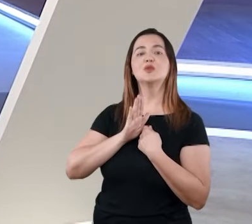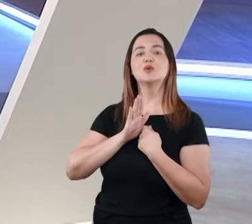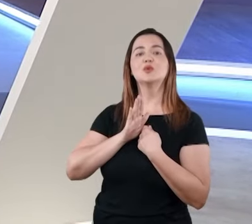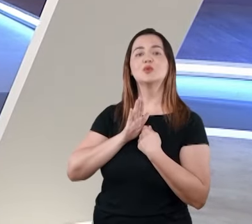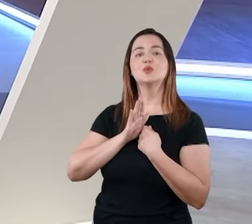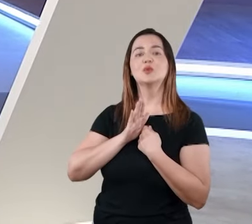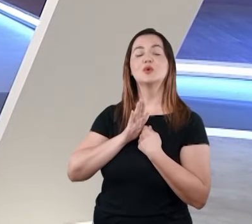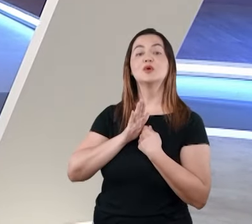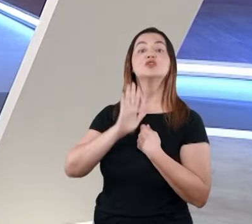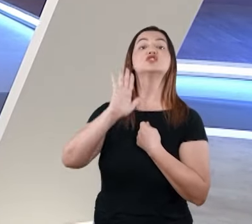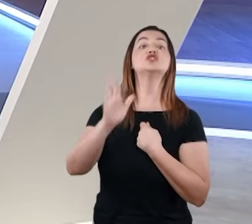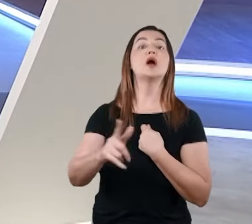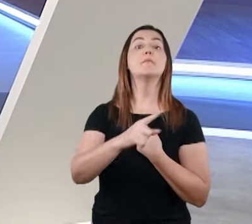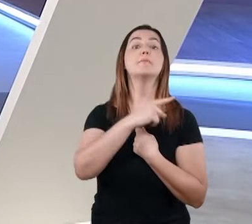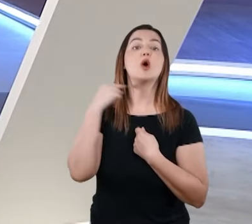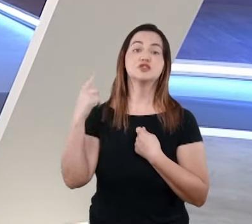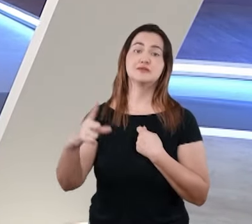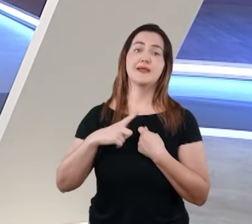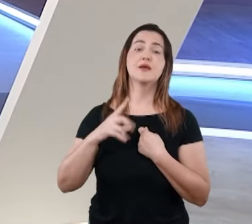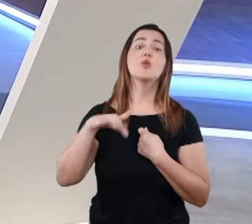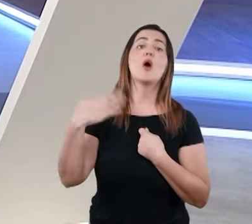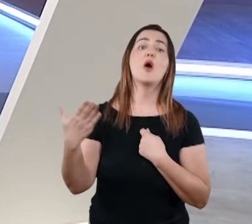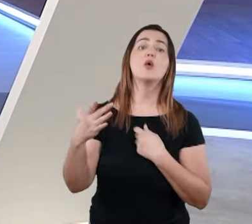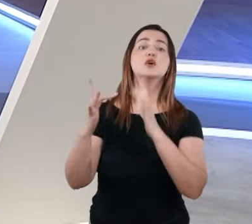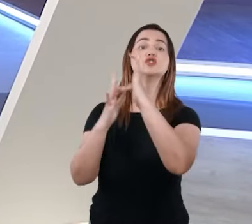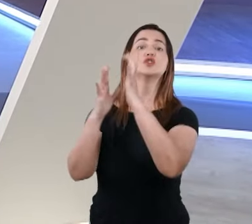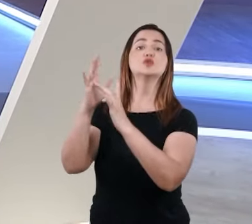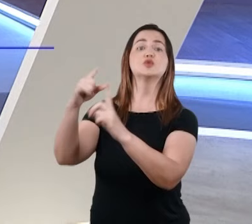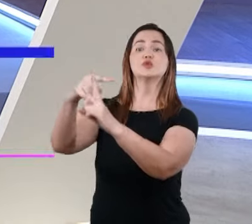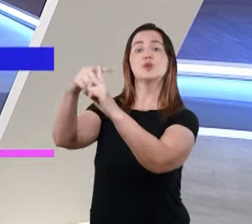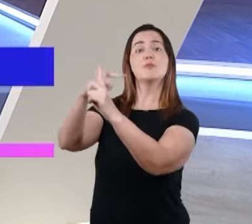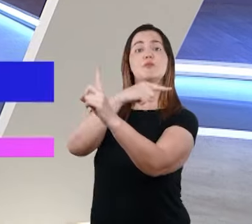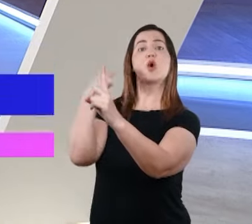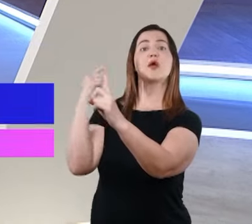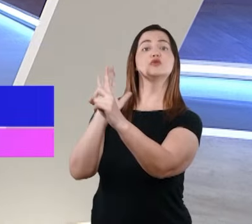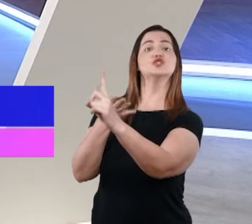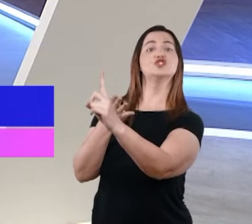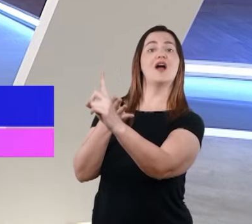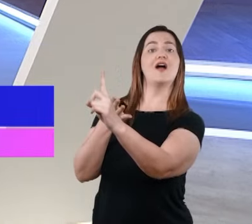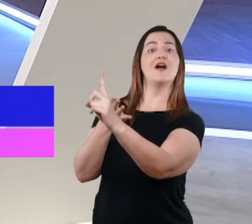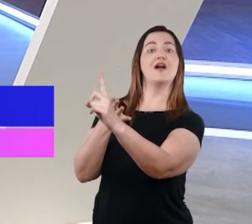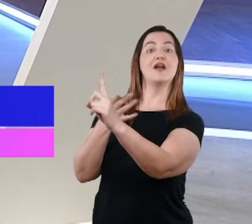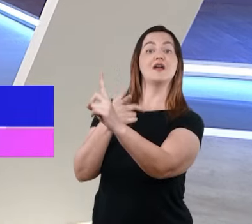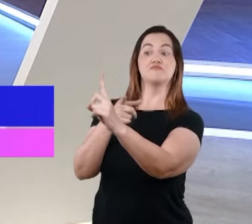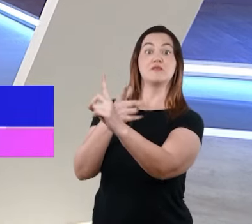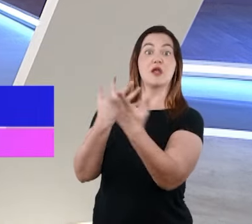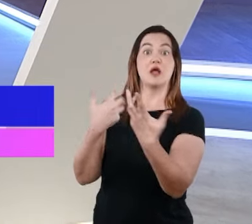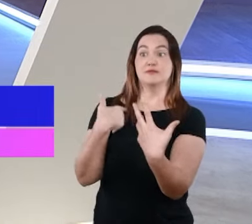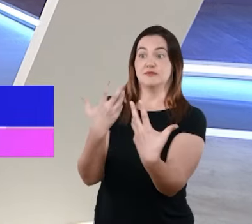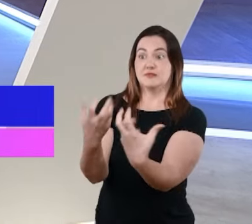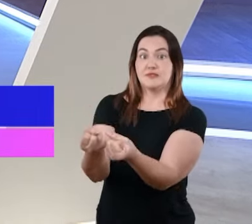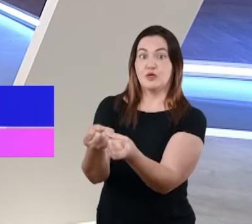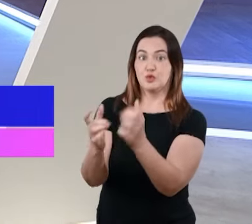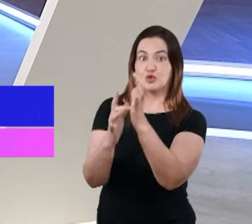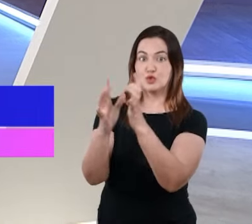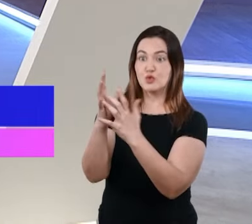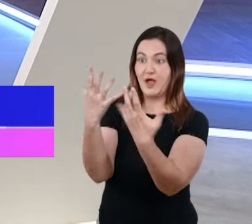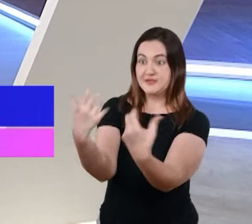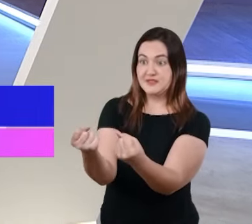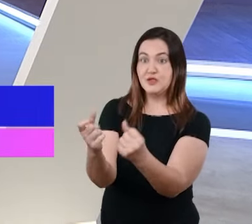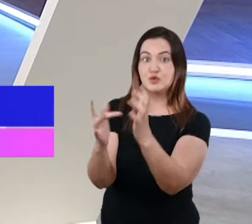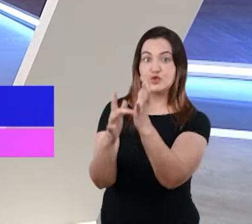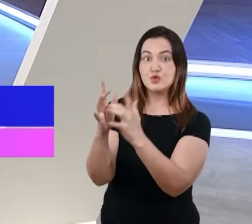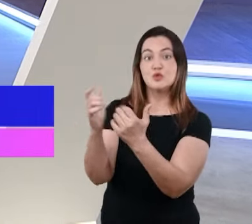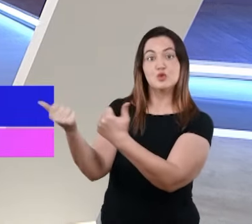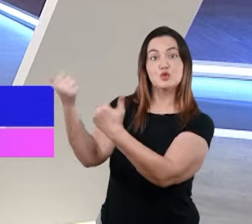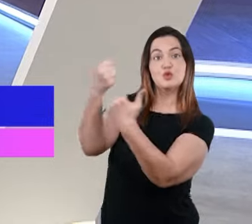por nós. Ele assumiu o meu e os seus pecados. Mas, se Jesus não assumisse, eu e você